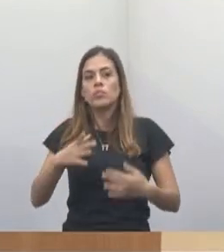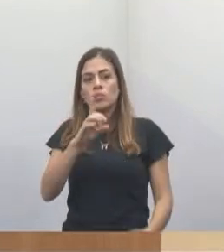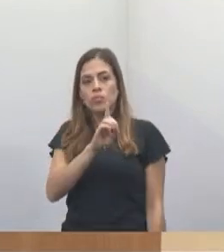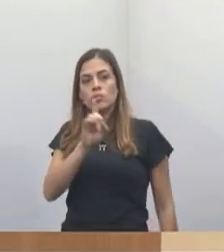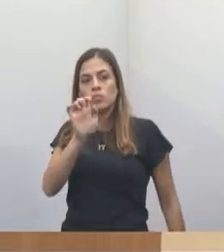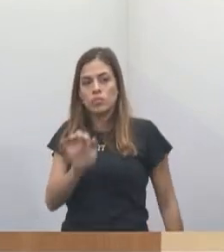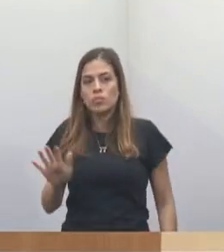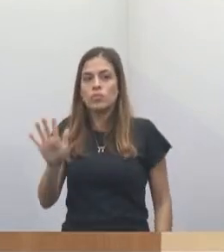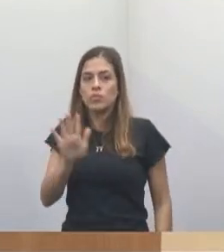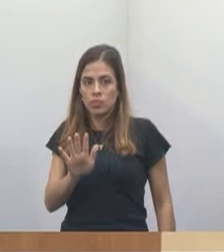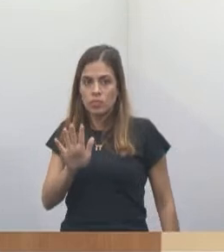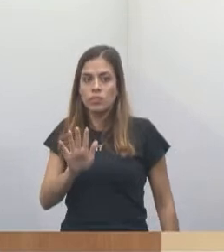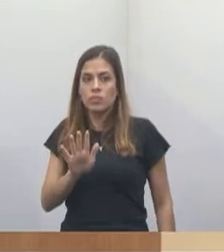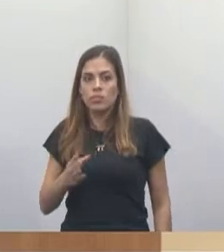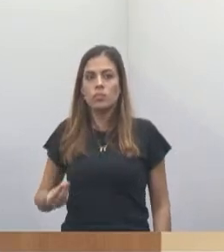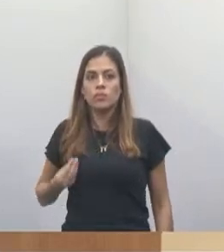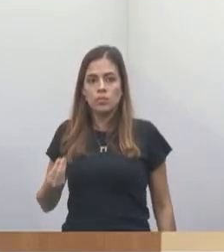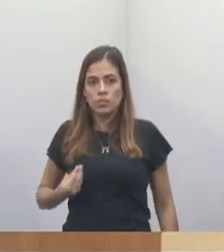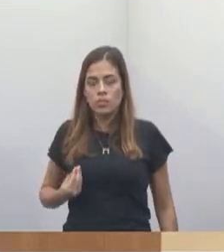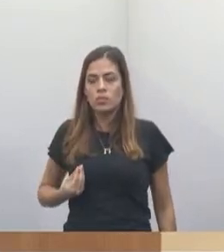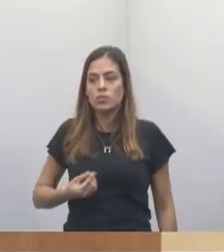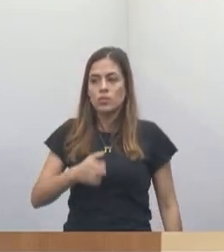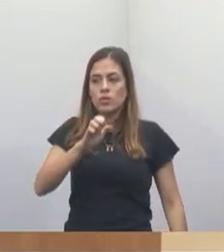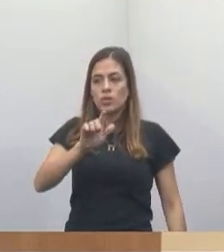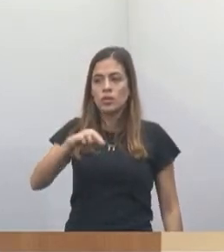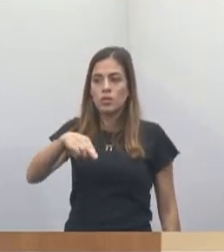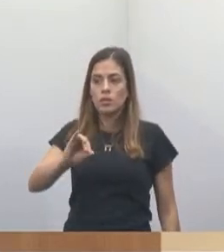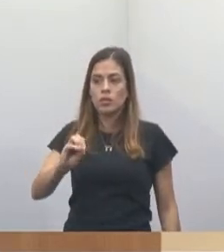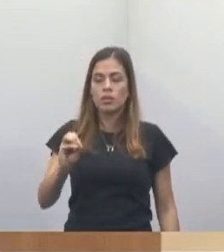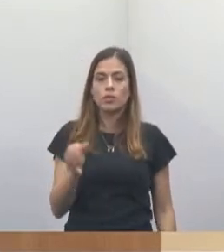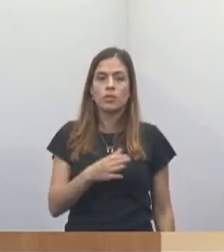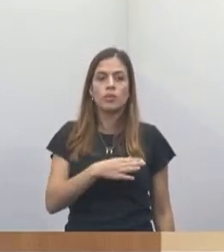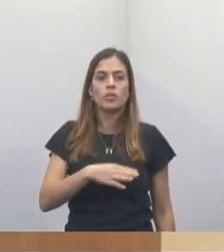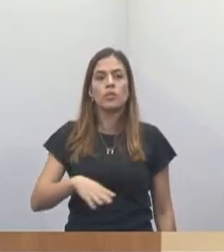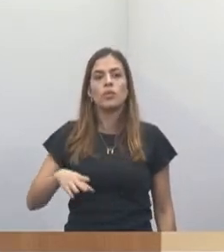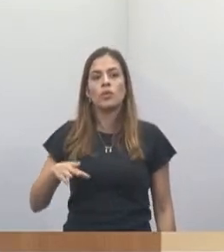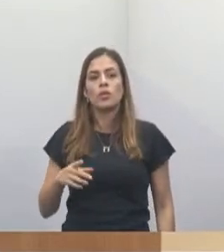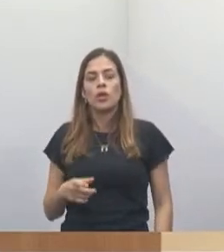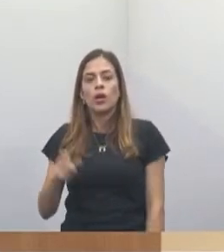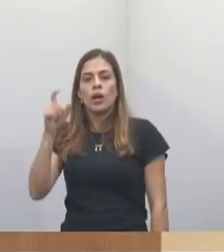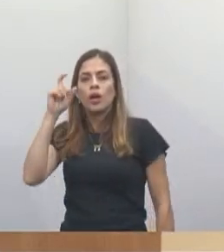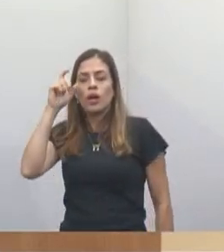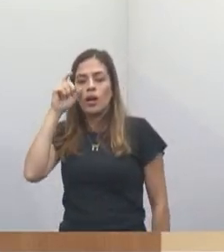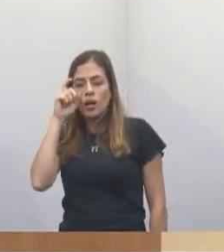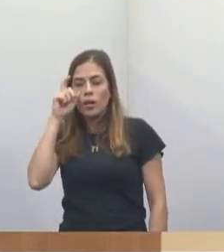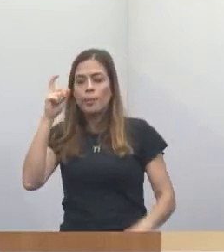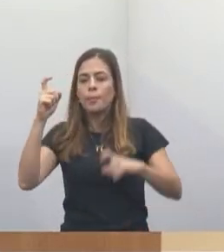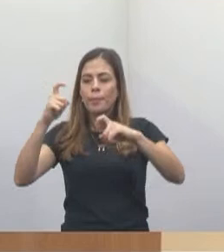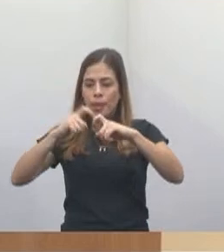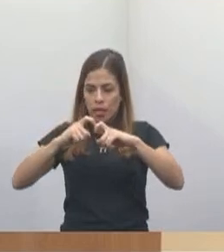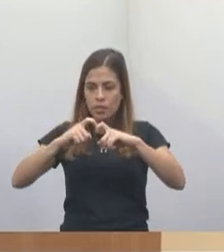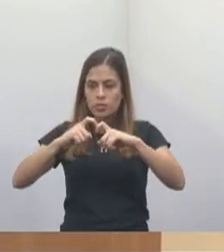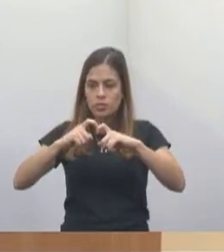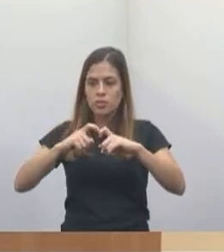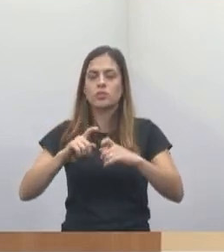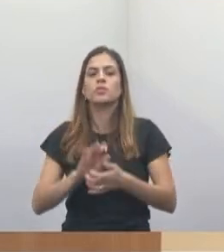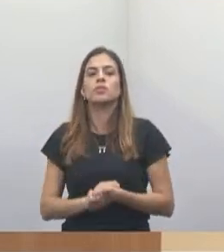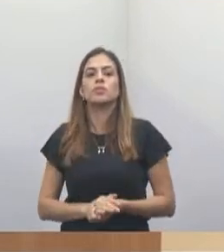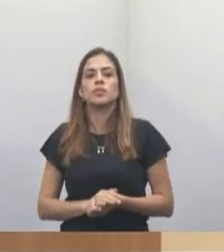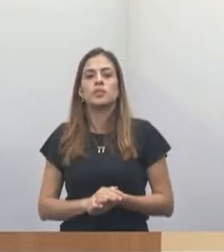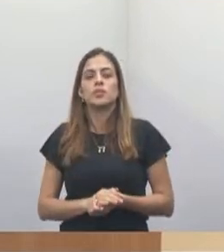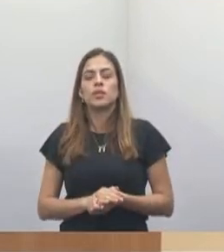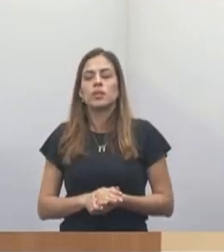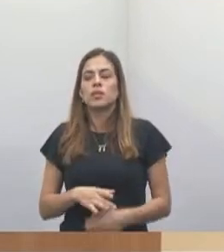presentes aqui o deputado Enio Tato, o deputado doutor Elton, que é aqui da cidade vizinha de São José dos Campos,